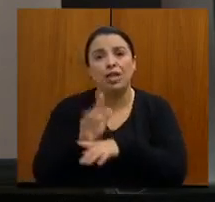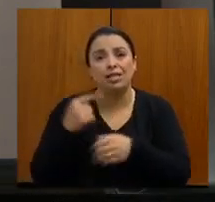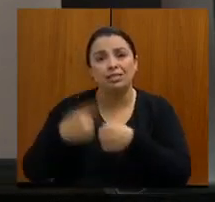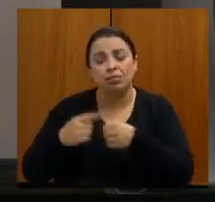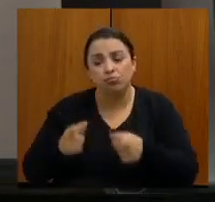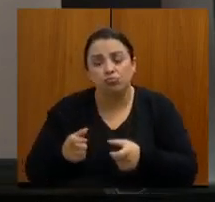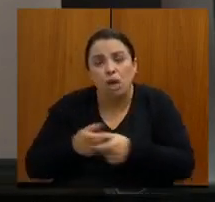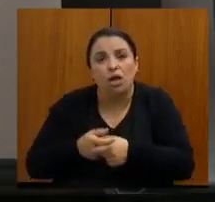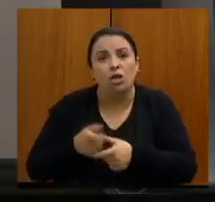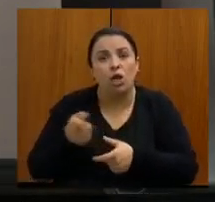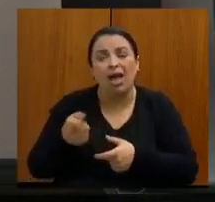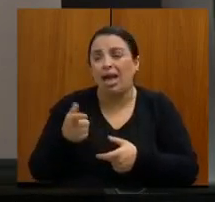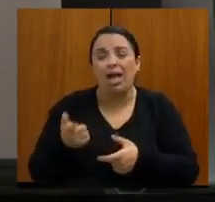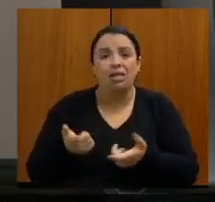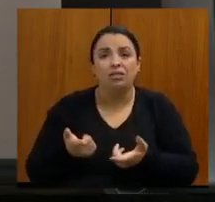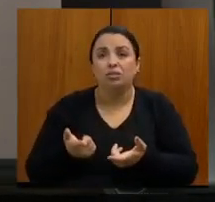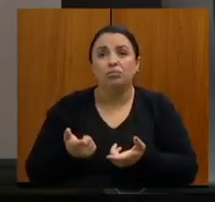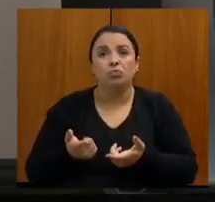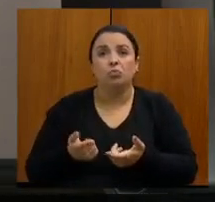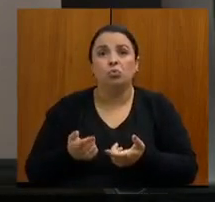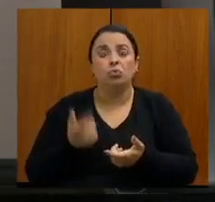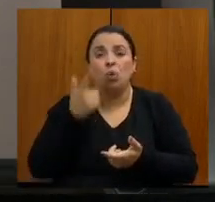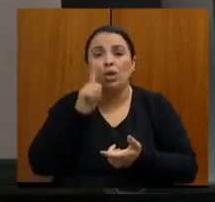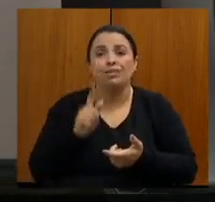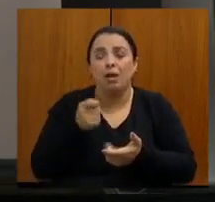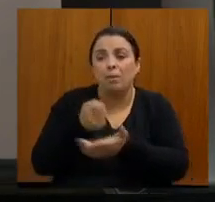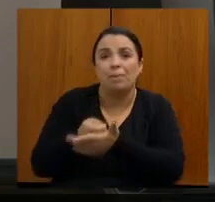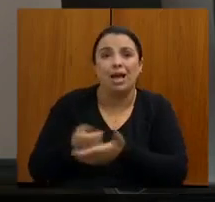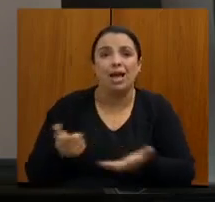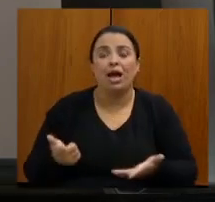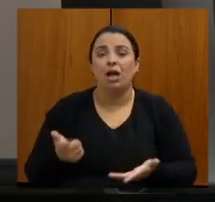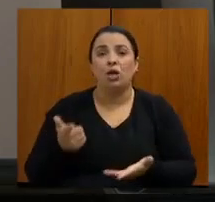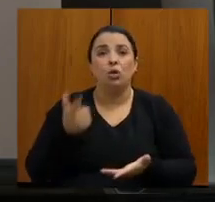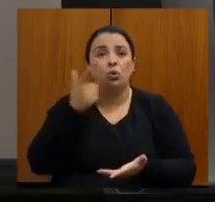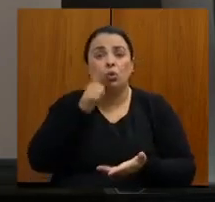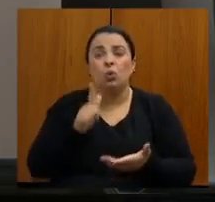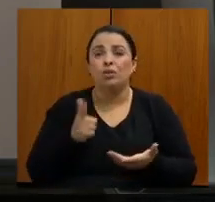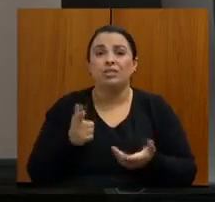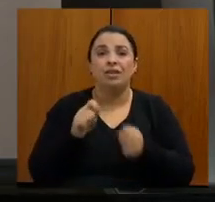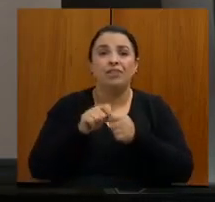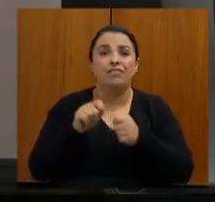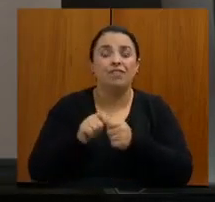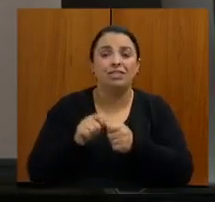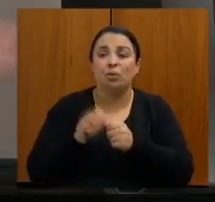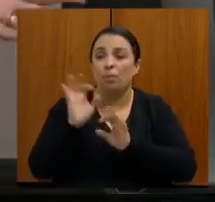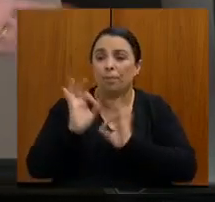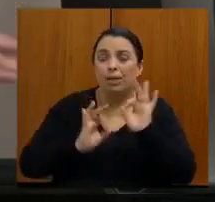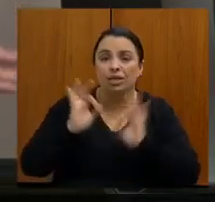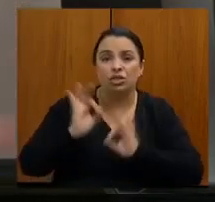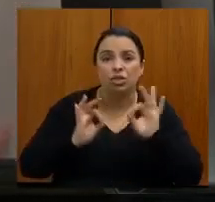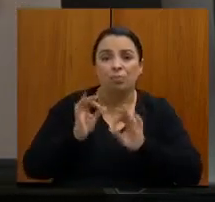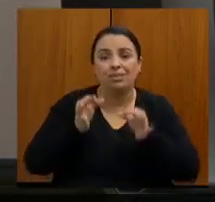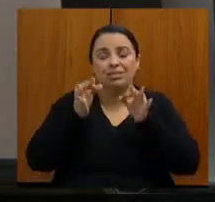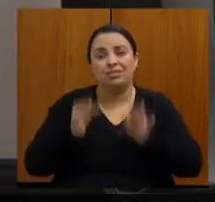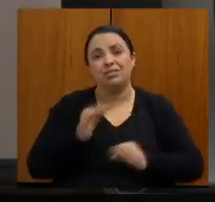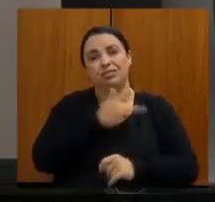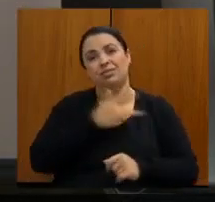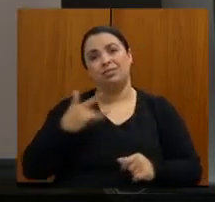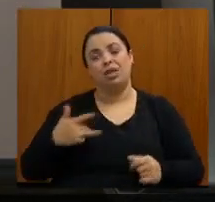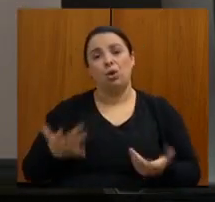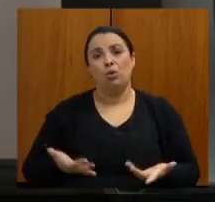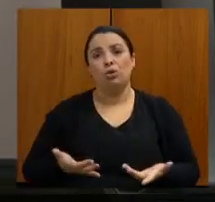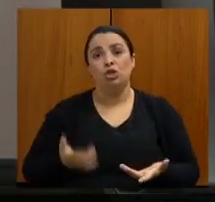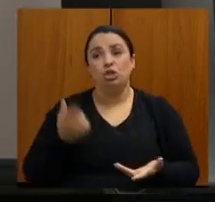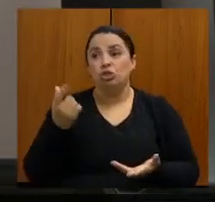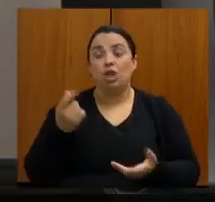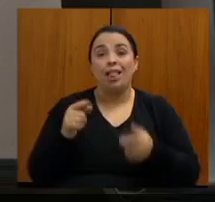têm condição de fazer uma boa gestão, não têm condição de fazer um planejamento correto de saúde, de receber o